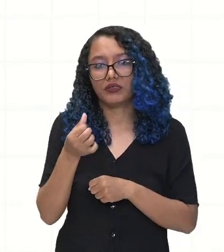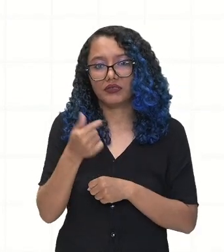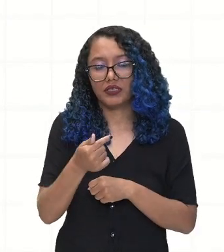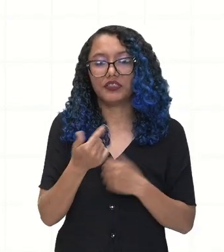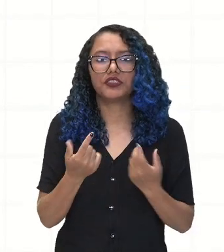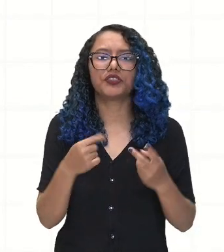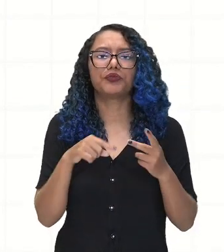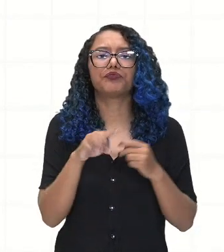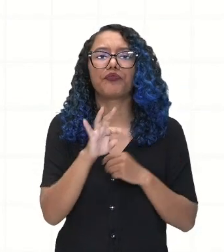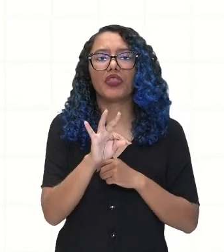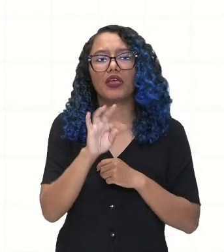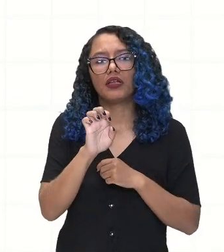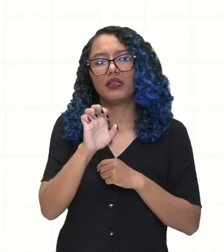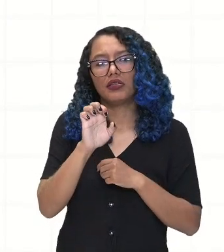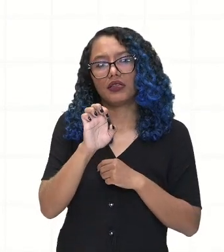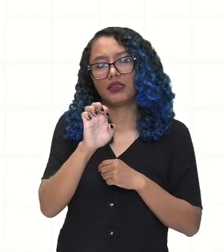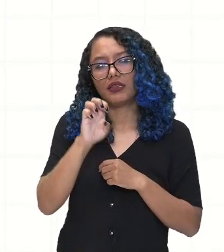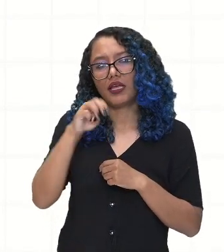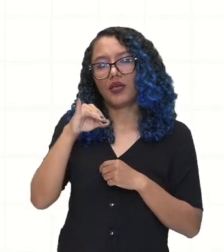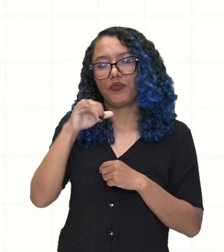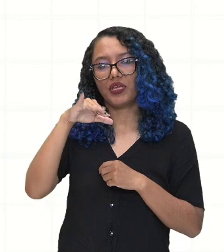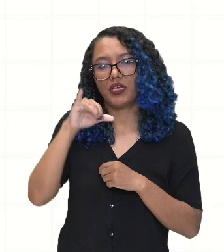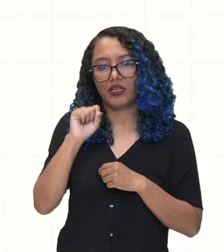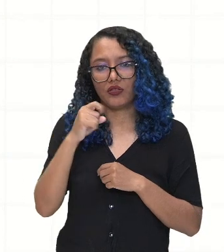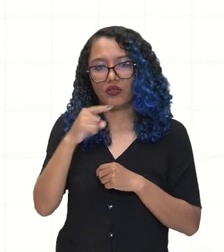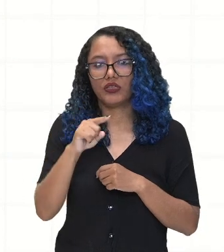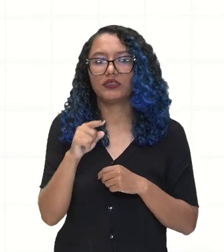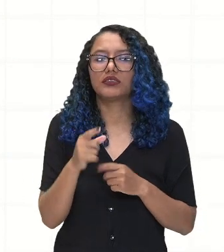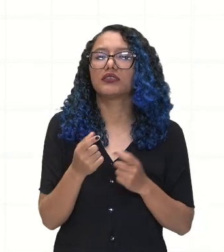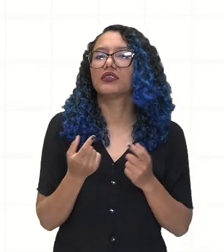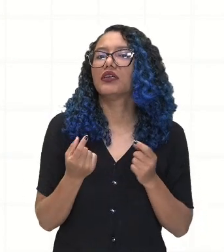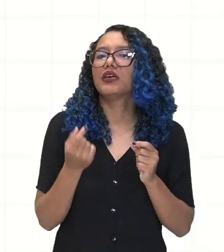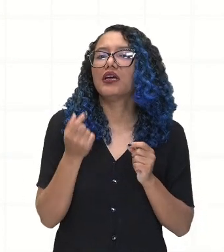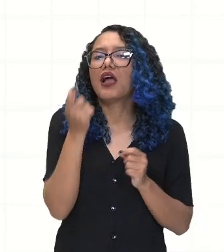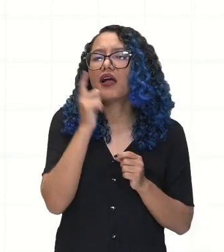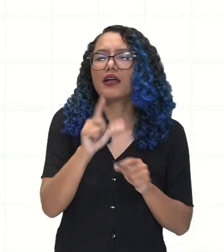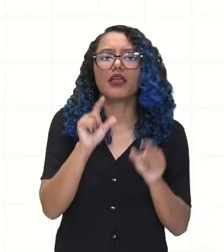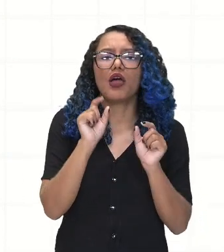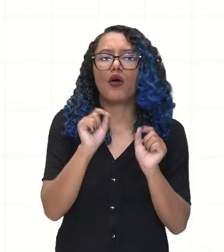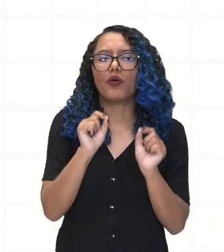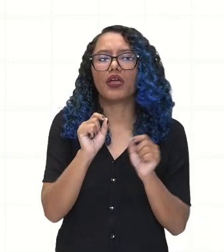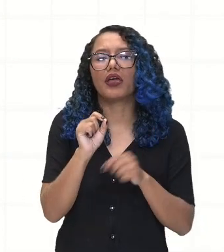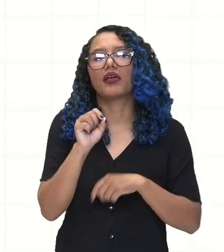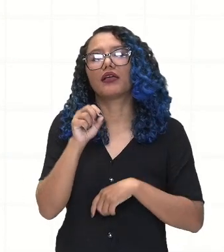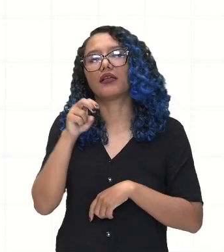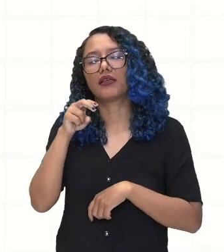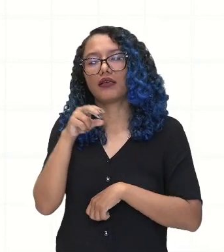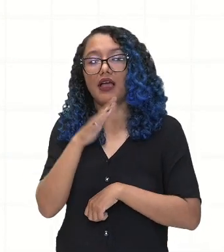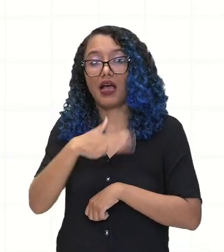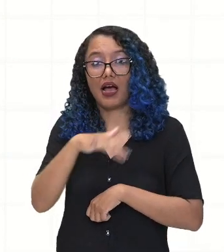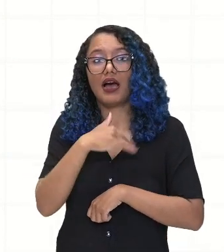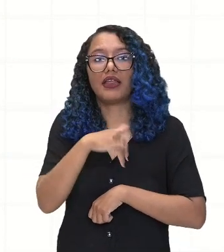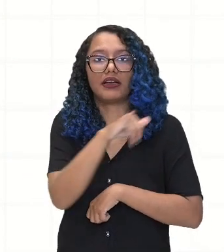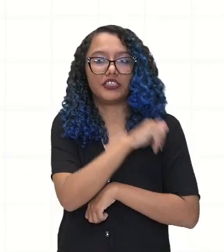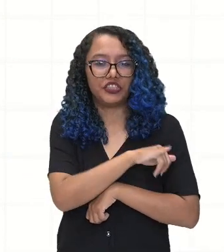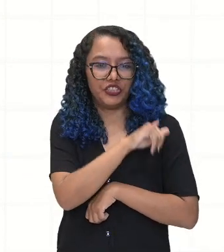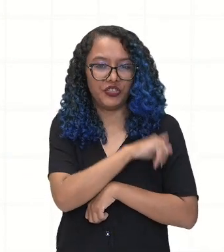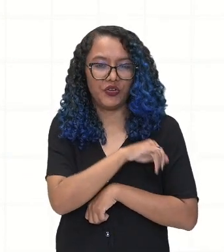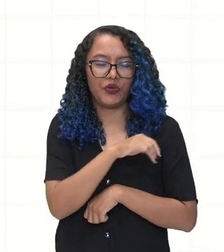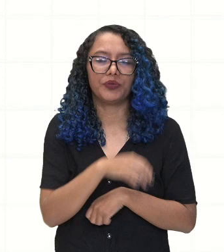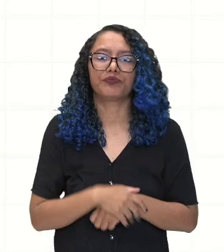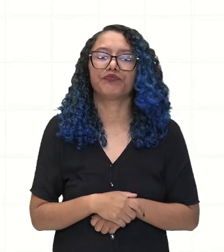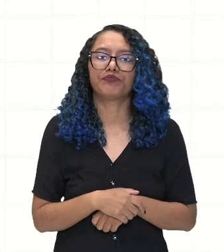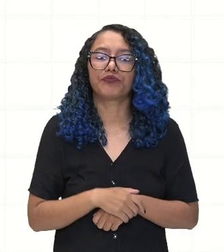Niterói, que também fica no atual Rio de Janeiro. É importante lembrar que essa região de